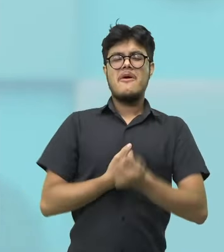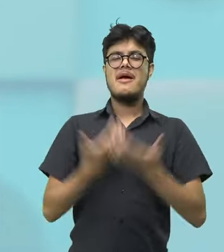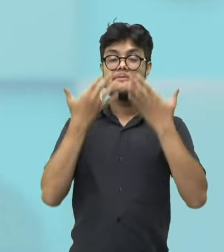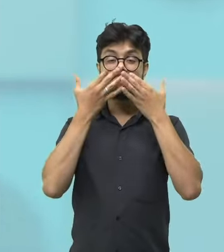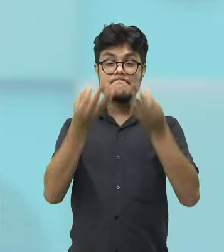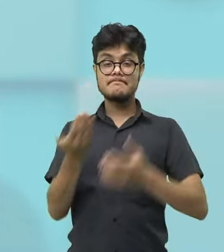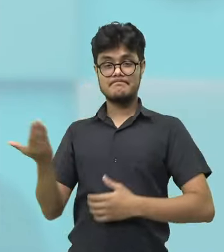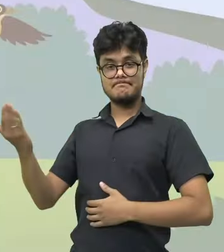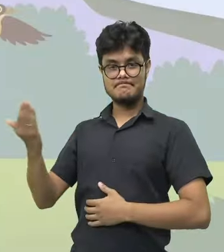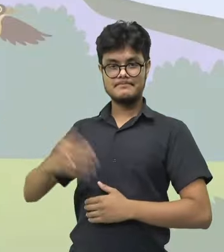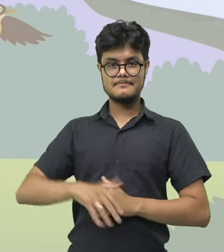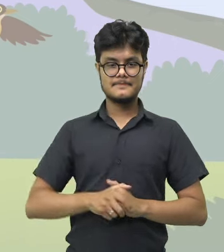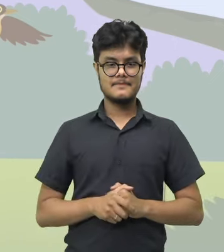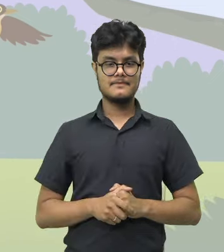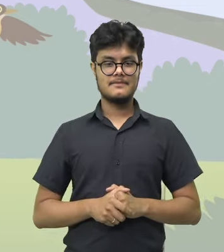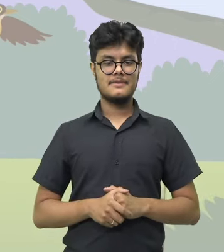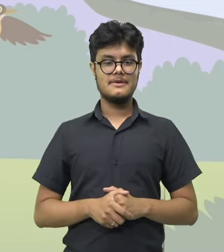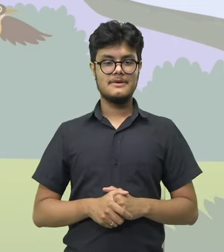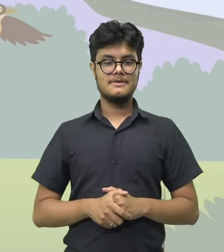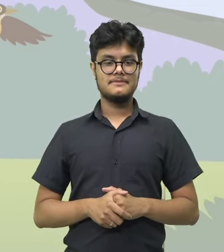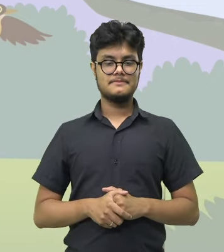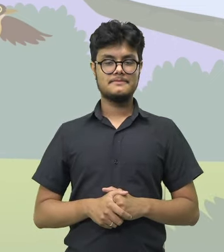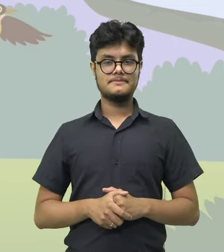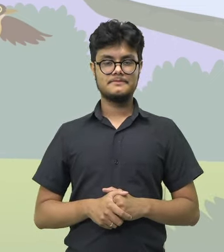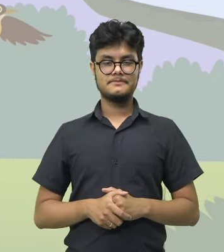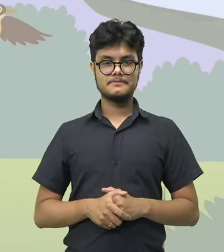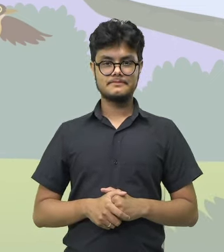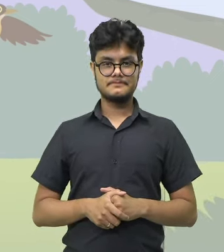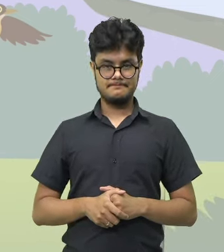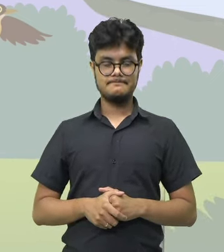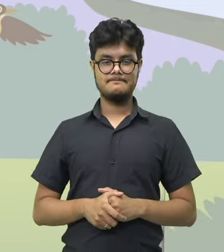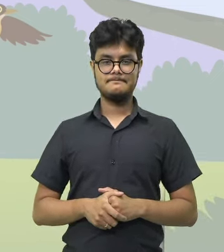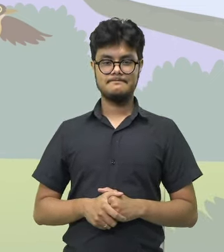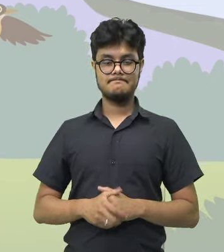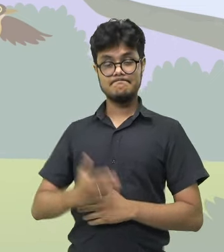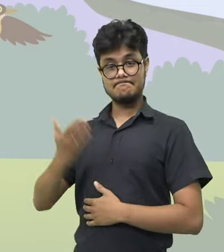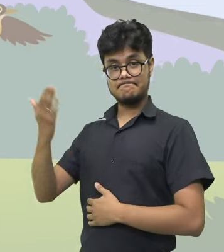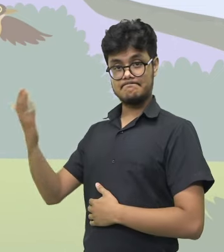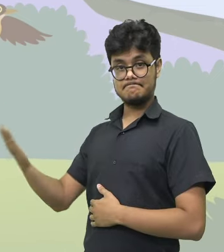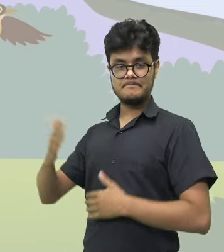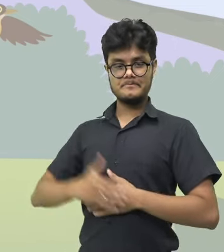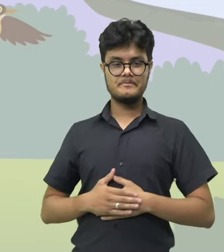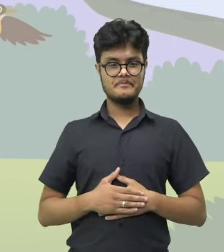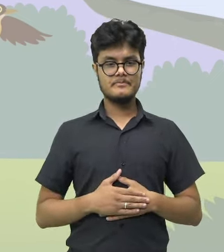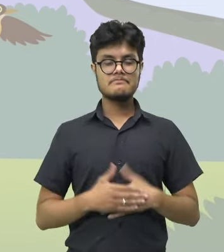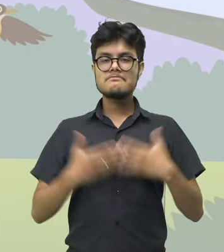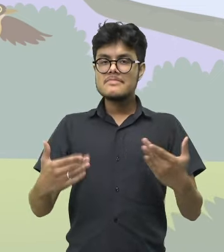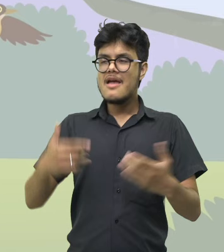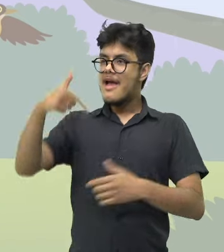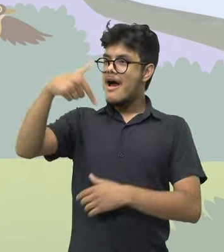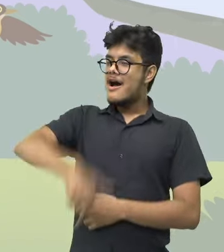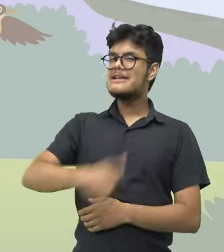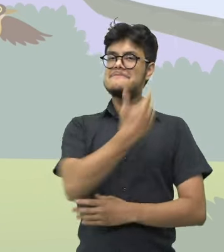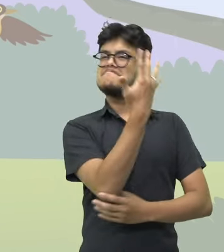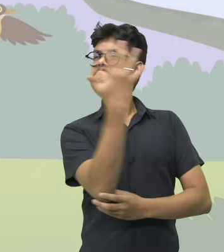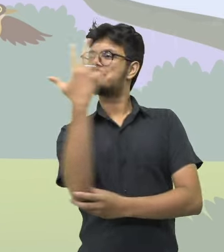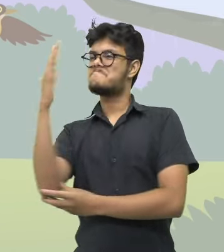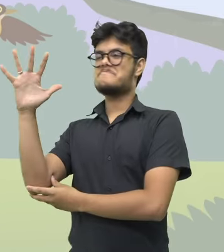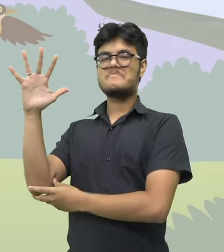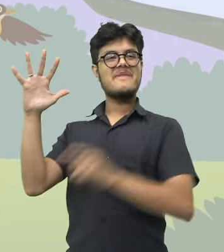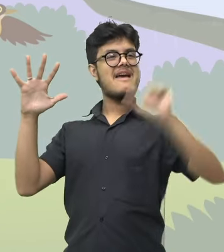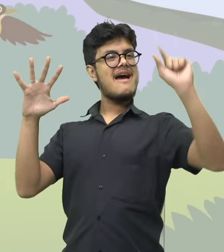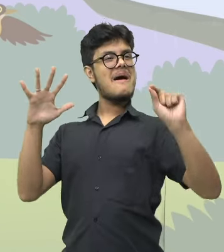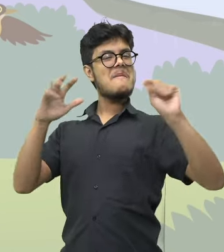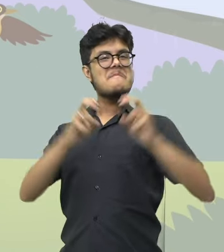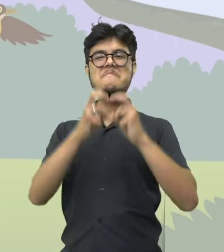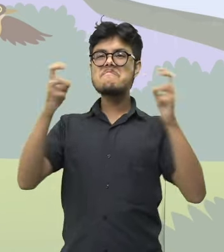Atenção ao nosso poema. Canção do exílio, Gonçalves Dias. Minha terra tem palmeiras onde canta o